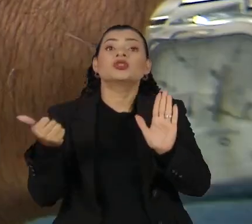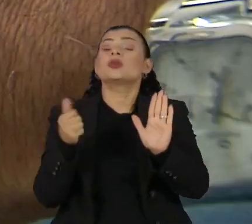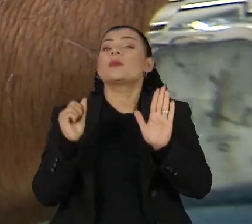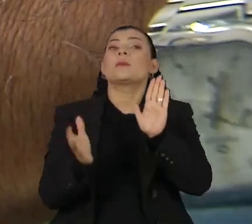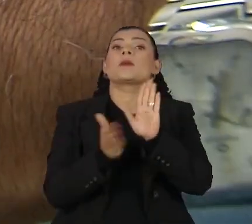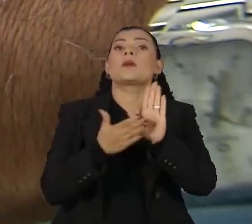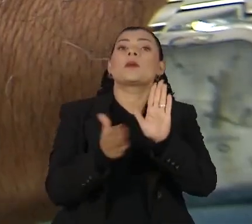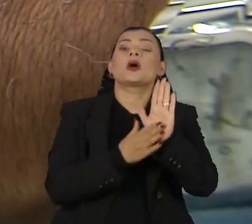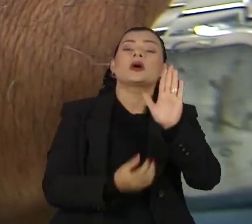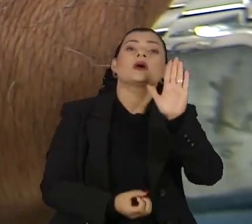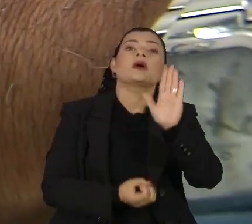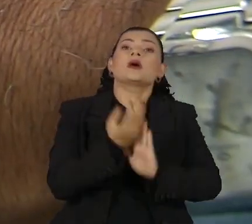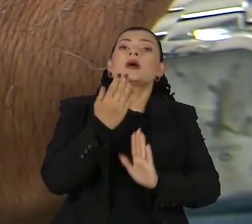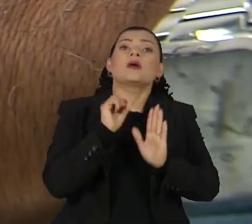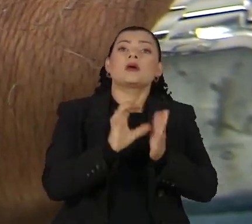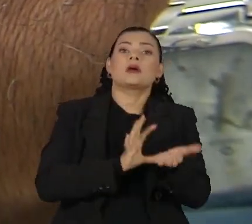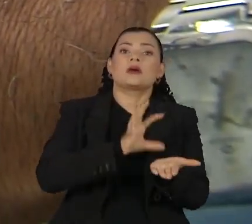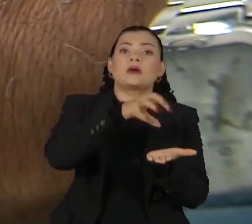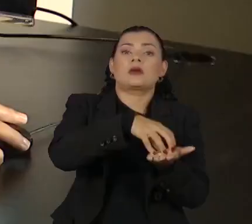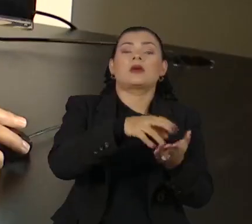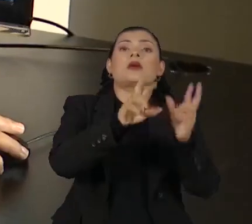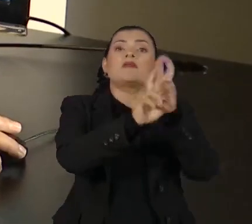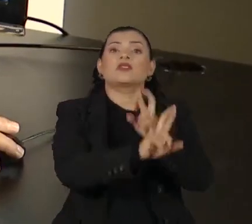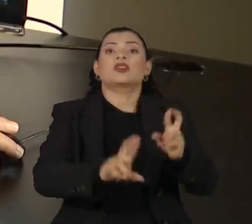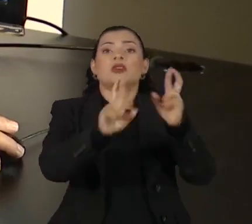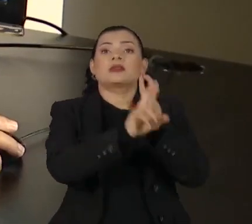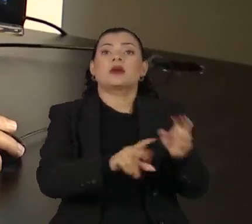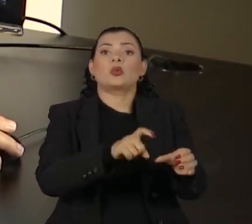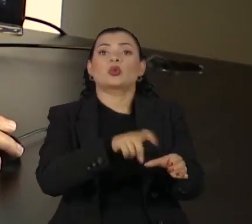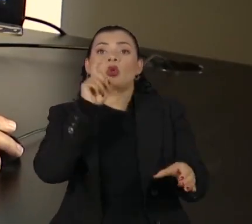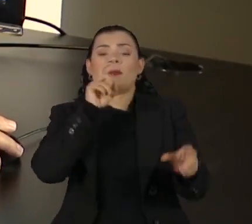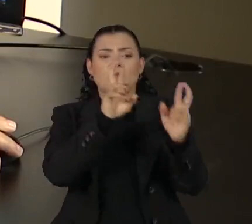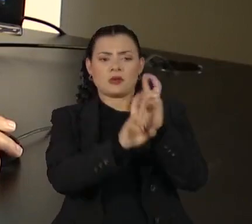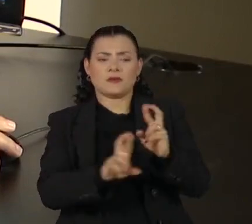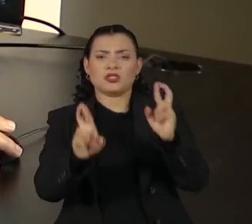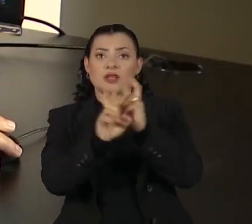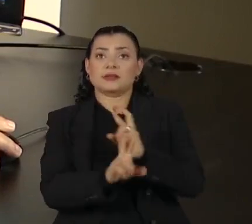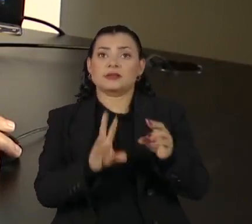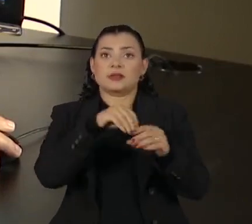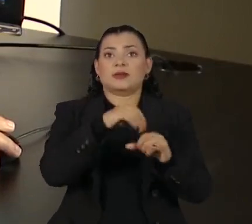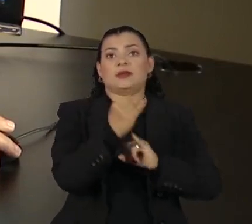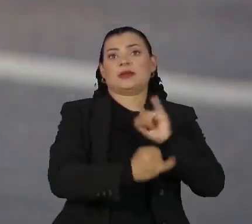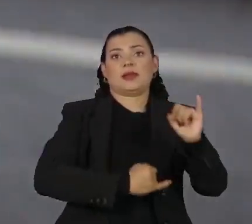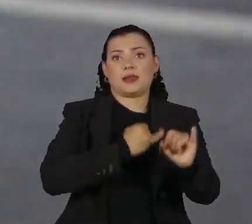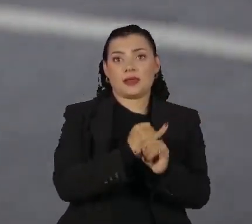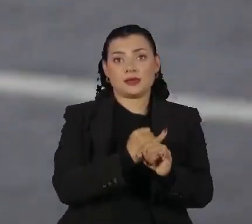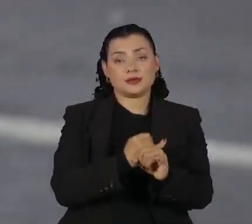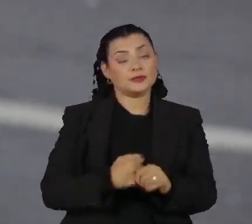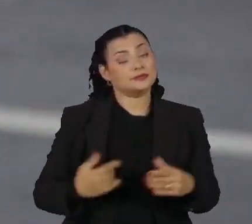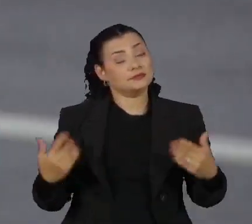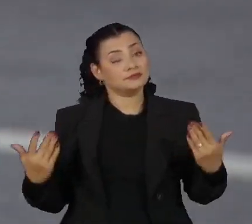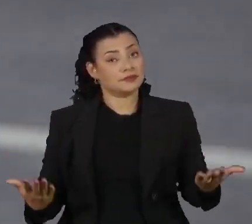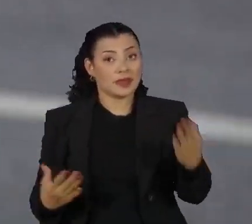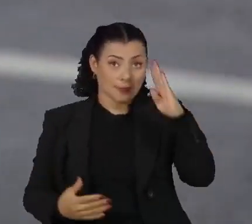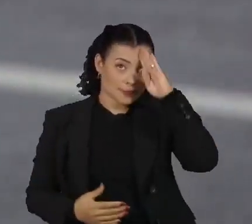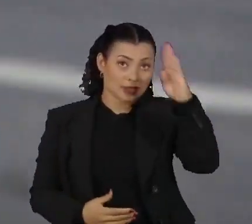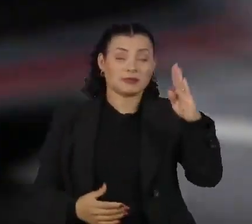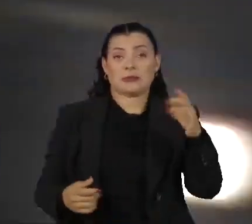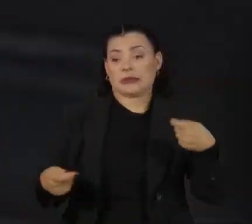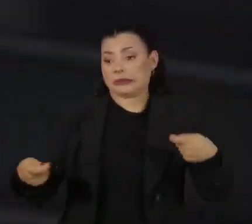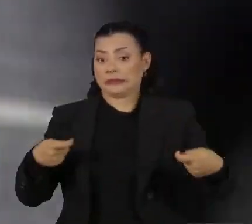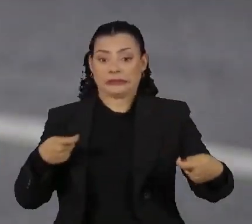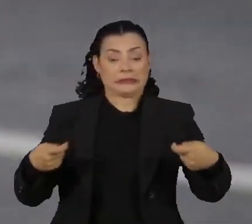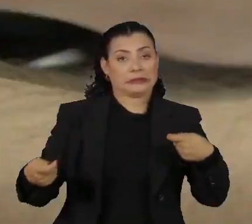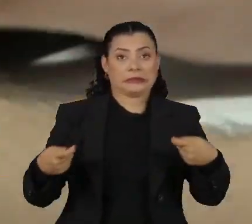uma entidade autônoma de fiscalização das plataformas digitais, um dos pontos de maior controvérsia,